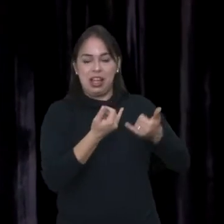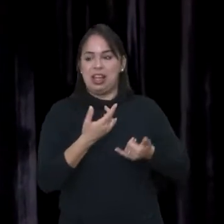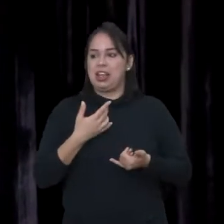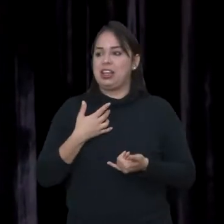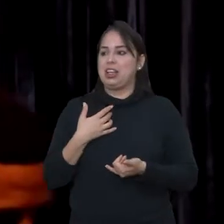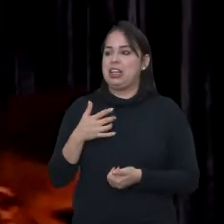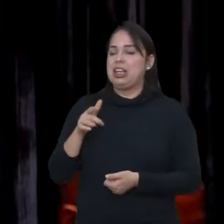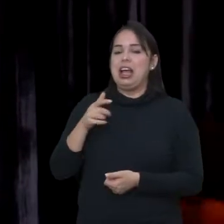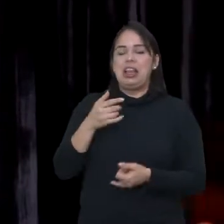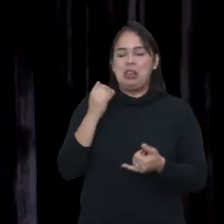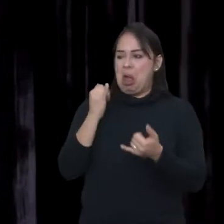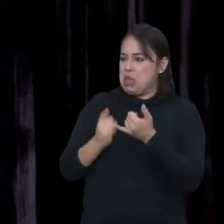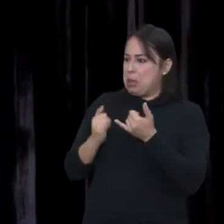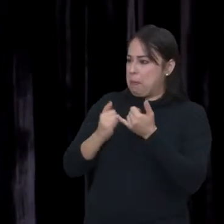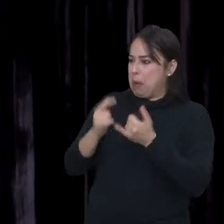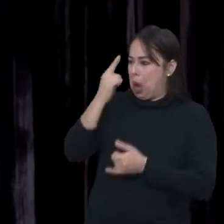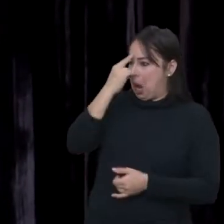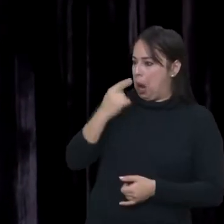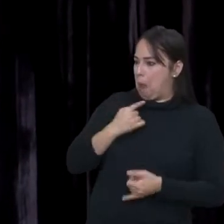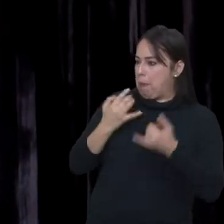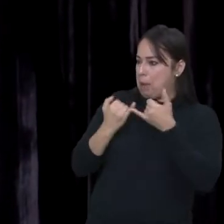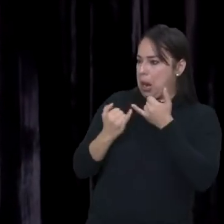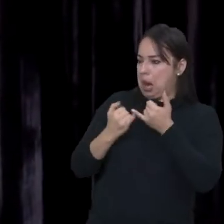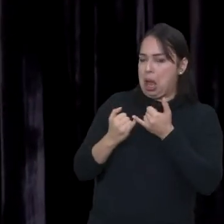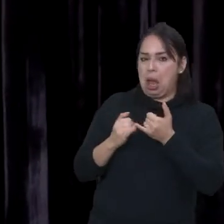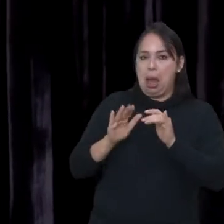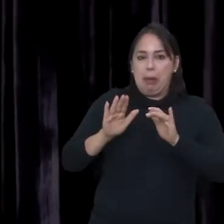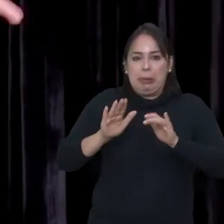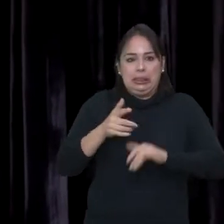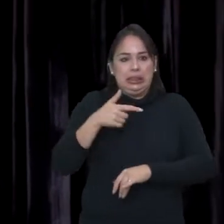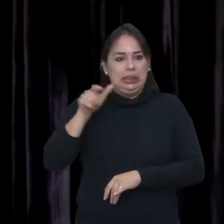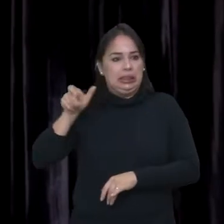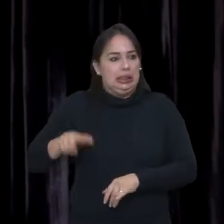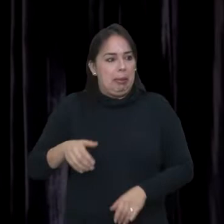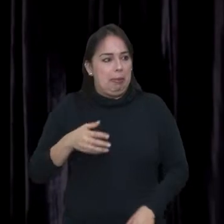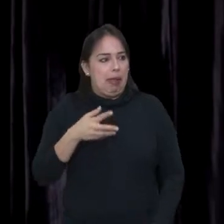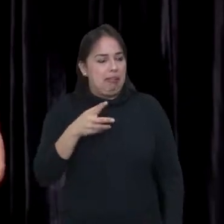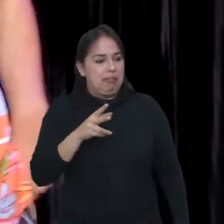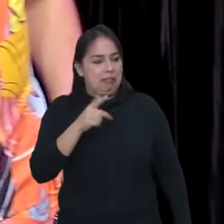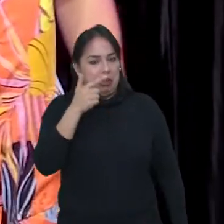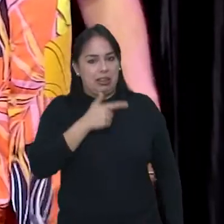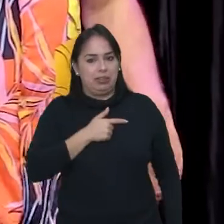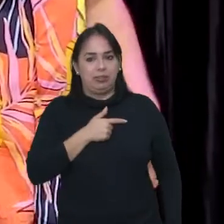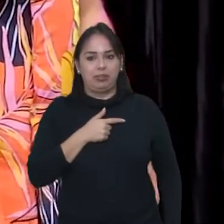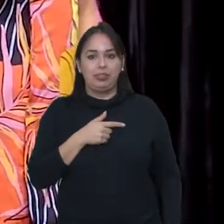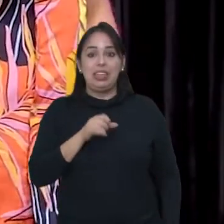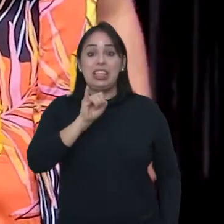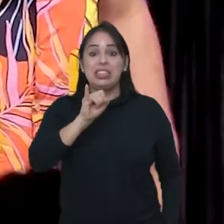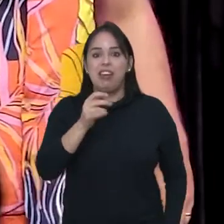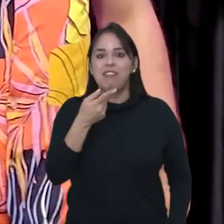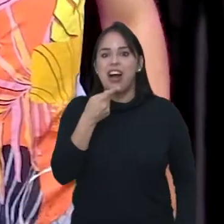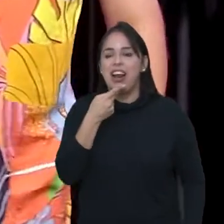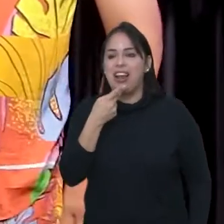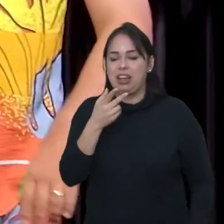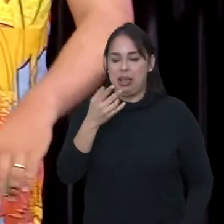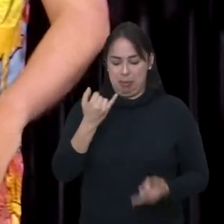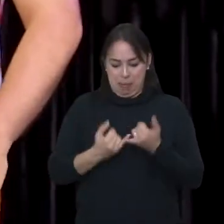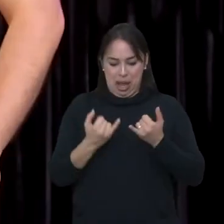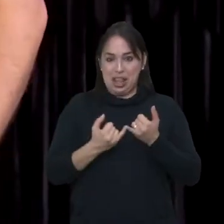alguém e a pessoa não é bonita. Né? Se chegasse alguém e falasse assim, pô, você parece aquele caro com a Juan Raymond.